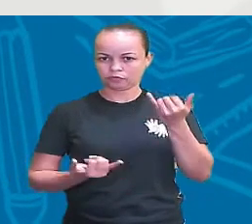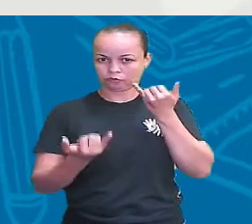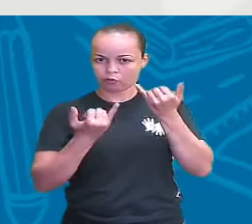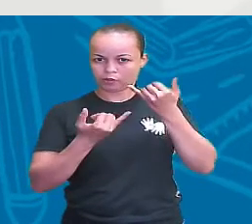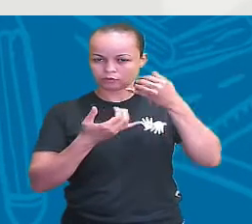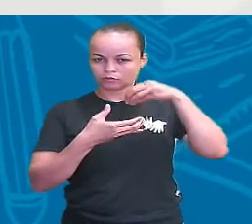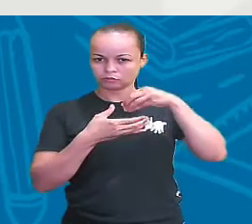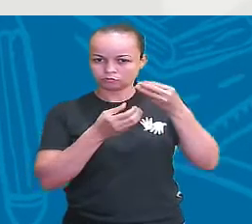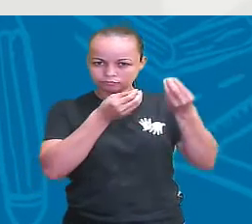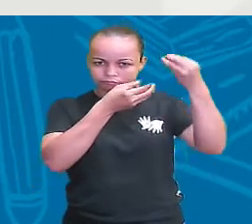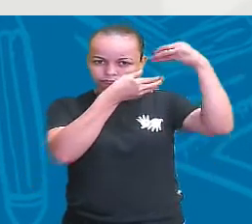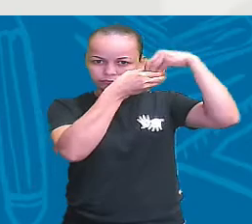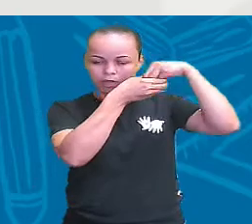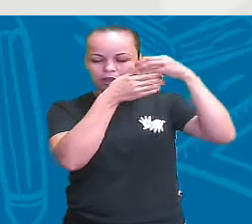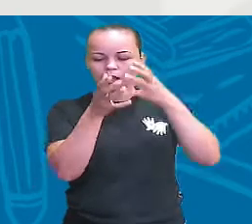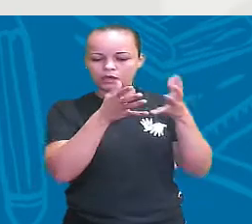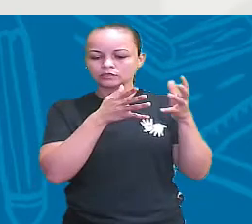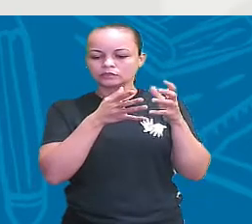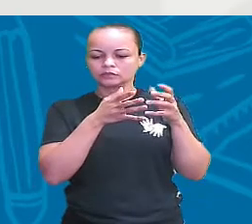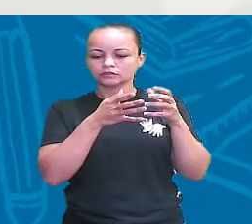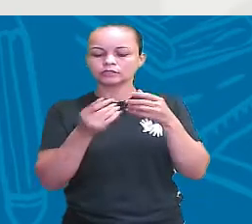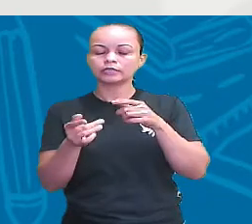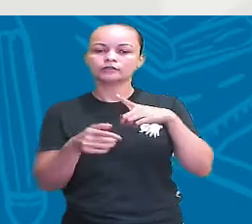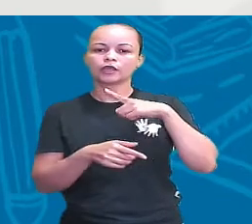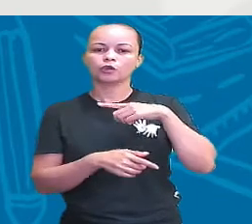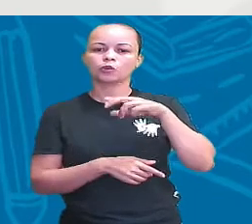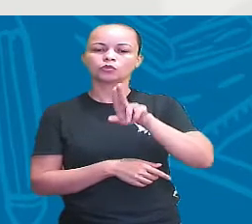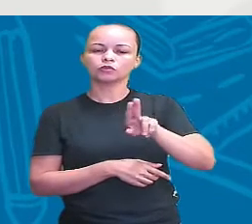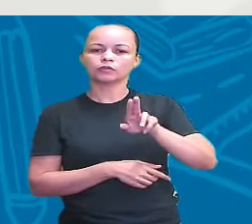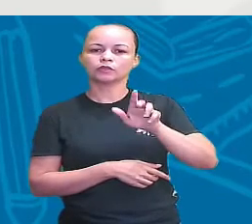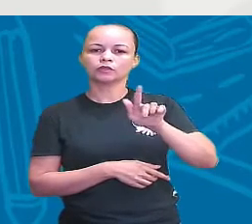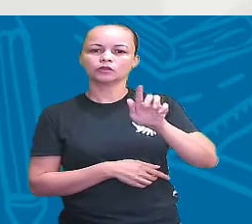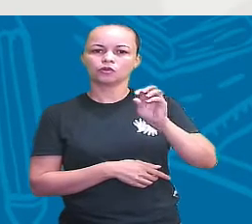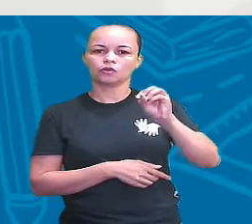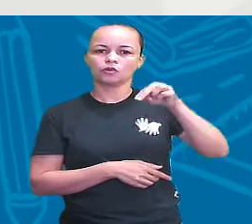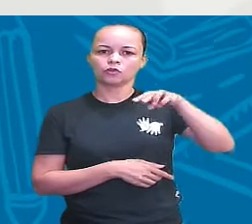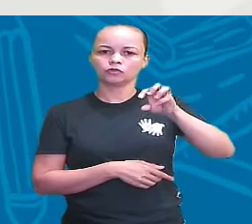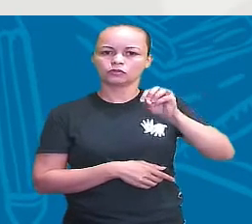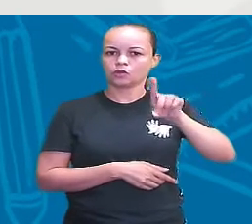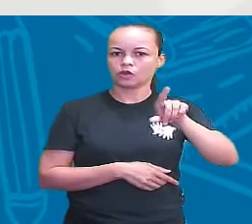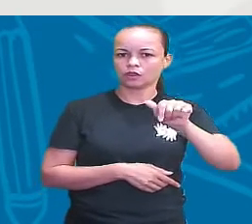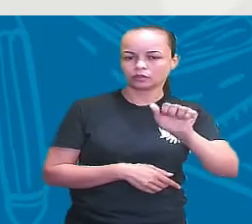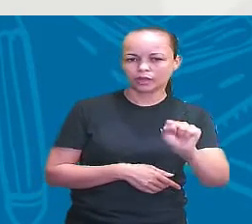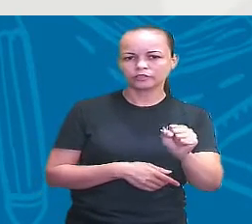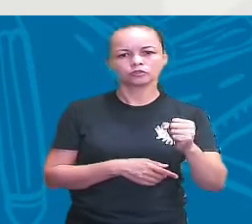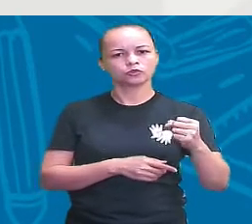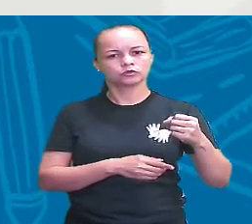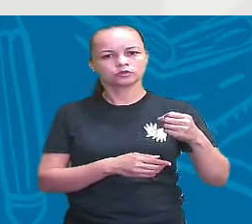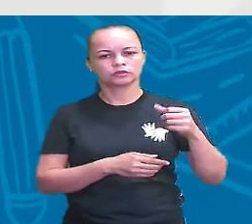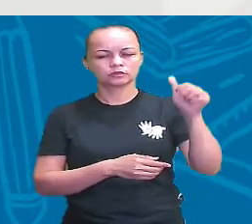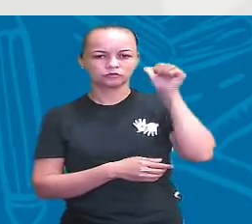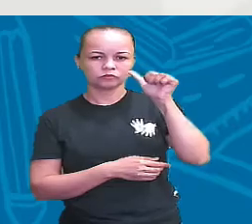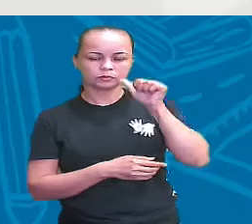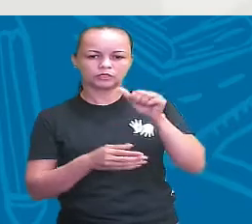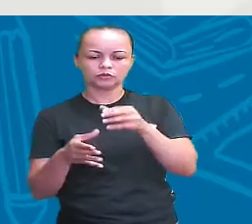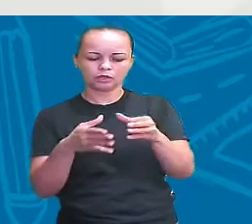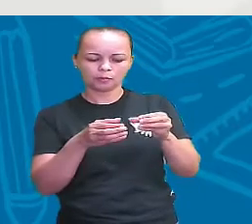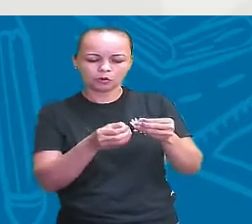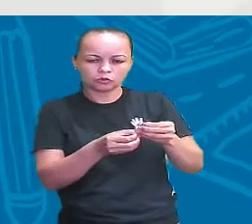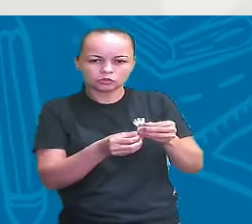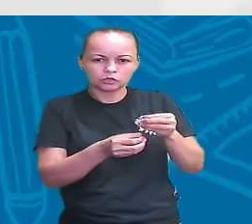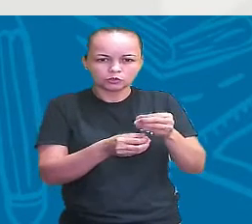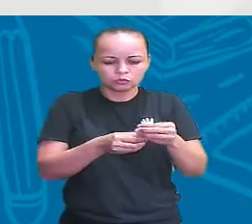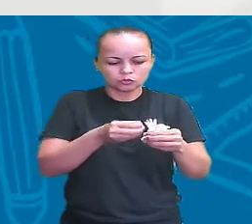as chamadas gônodas. Guarda esse nome. Gônodas femininas, que é onde é produzido justamente o óvulo.